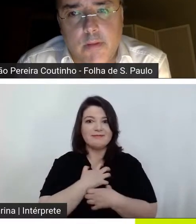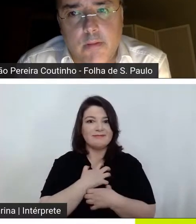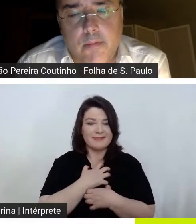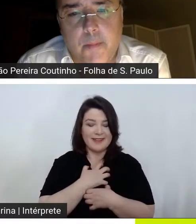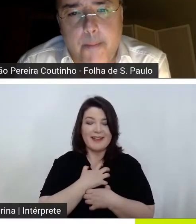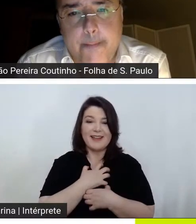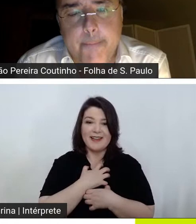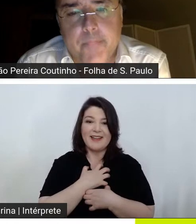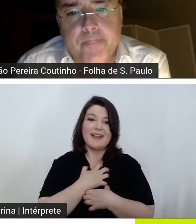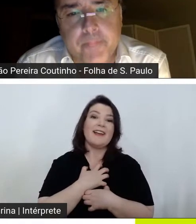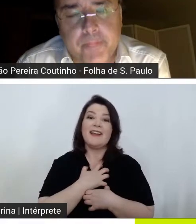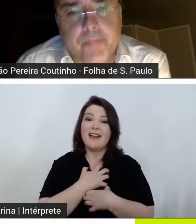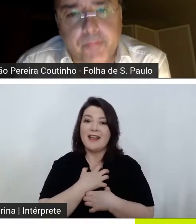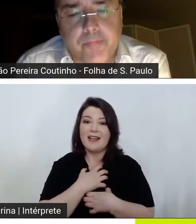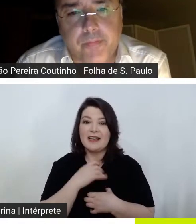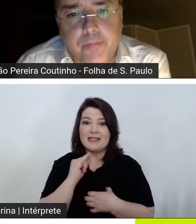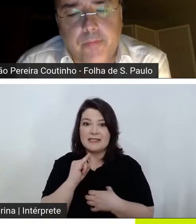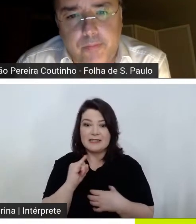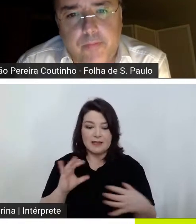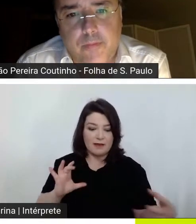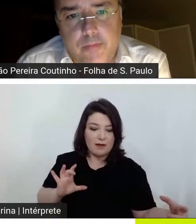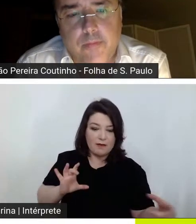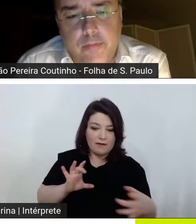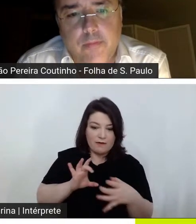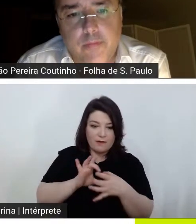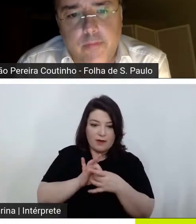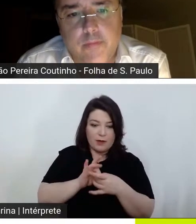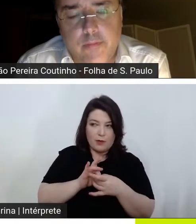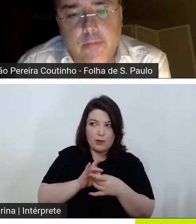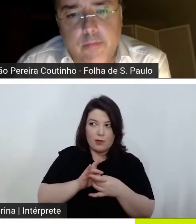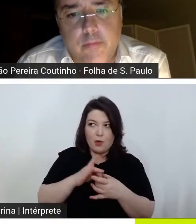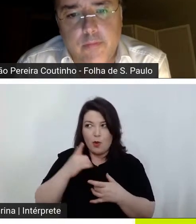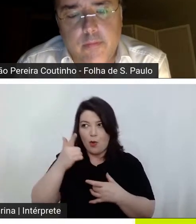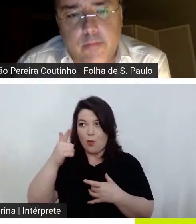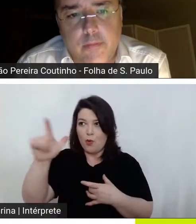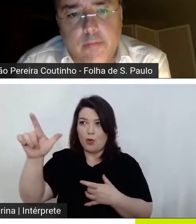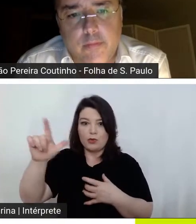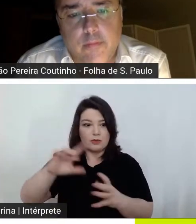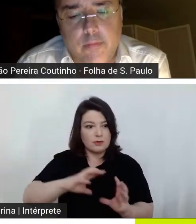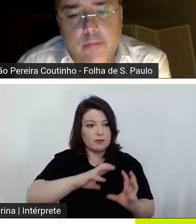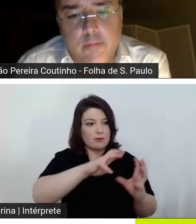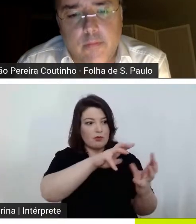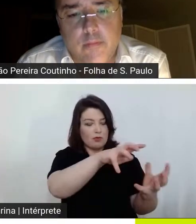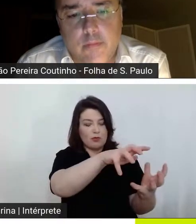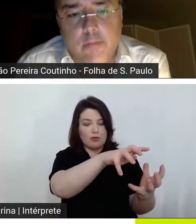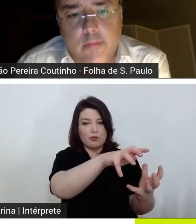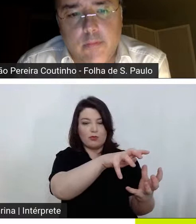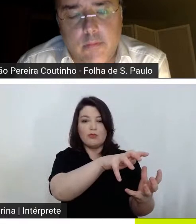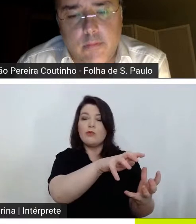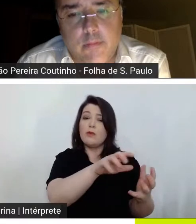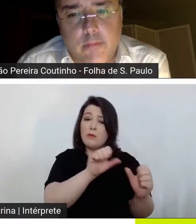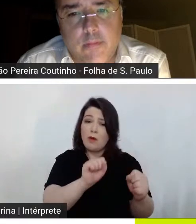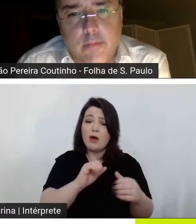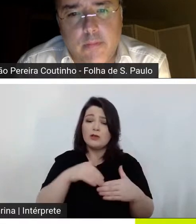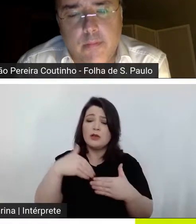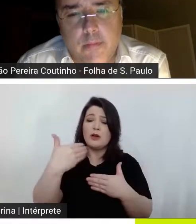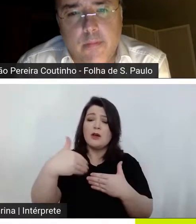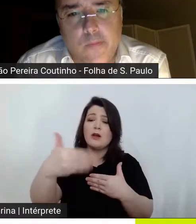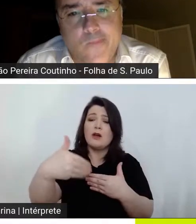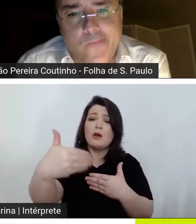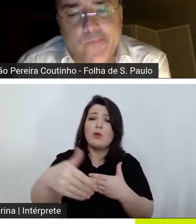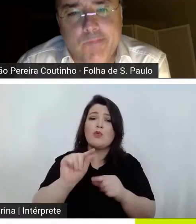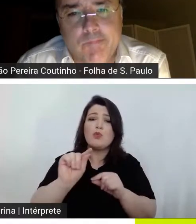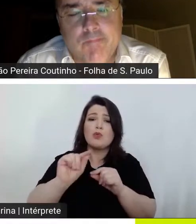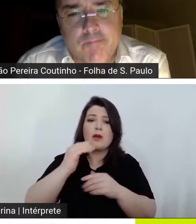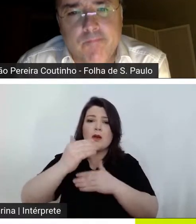a hora que se vincula com o outro e com o mundo isso pode propiciar o processo